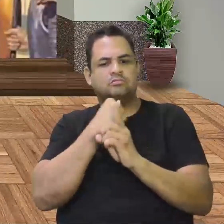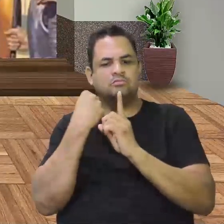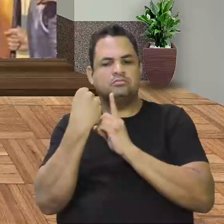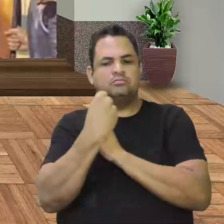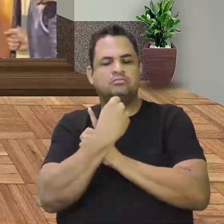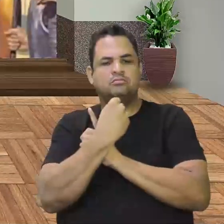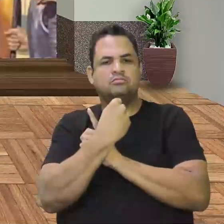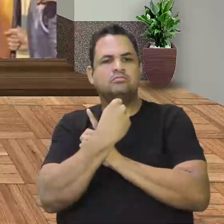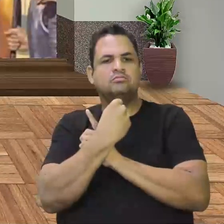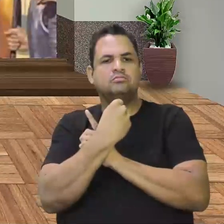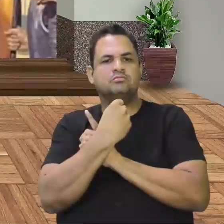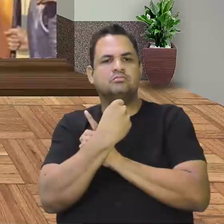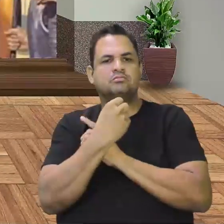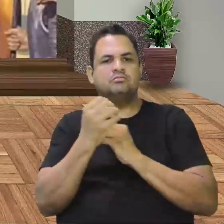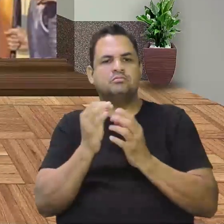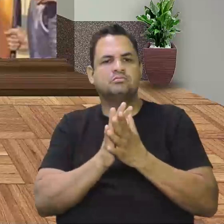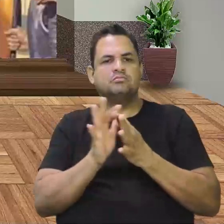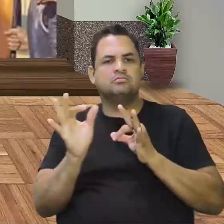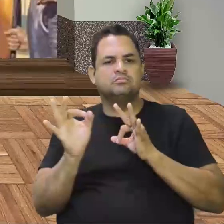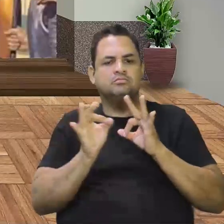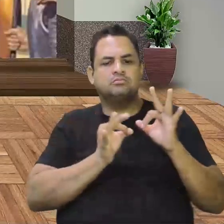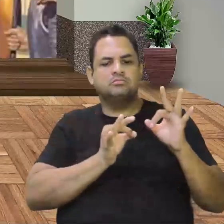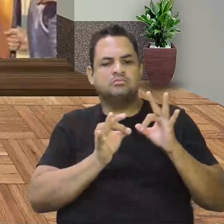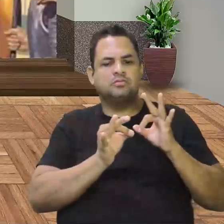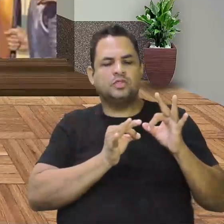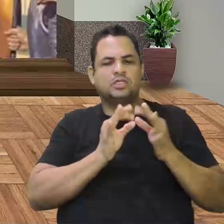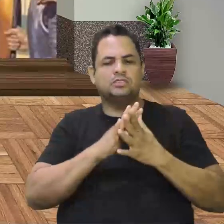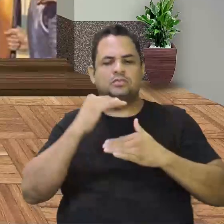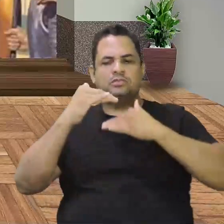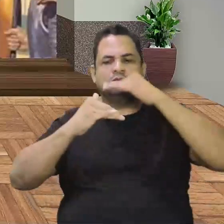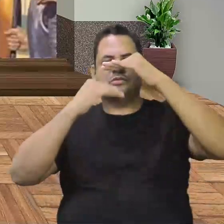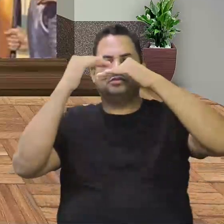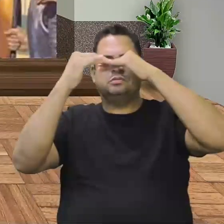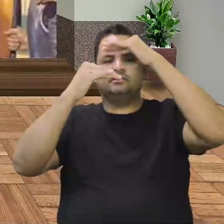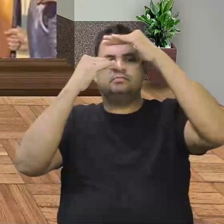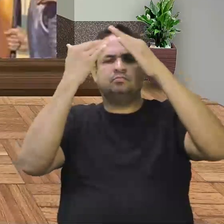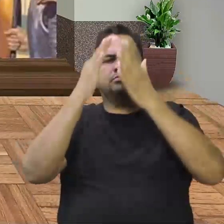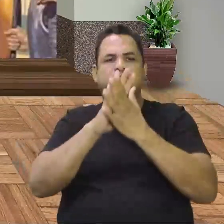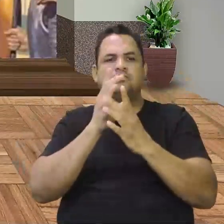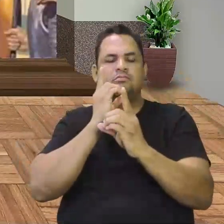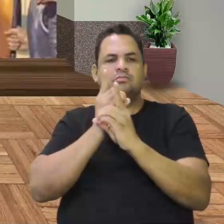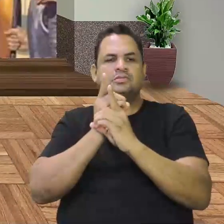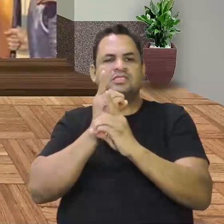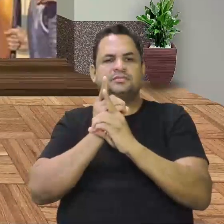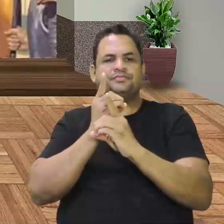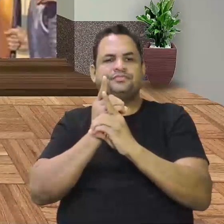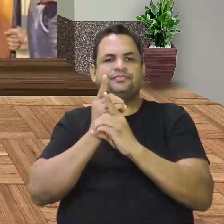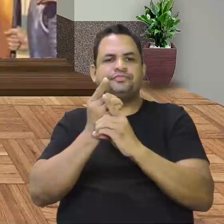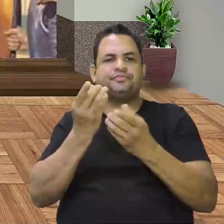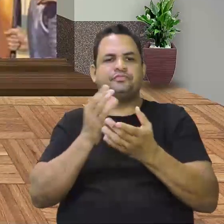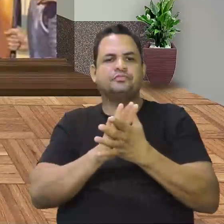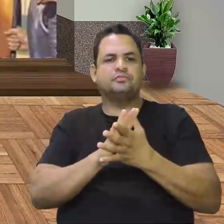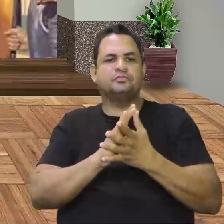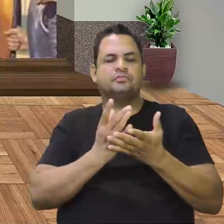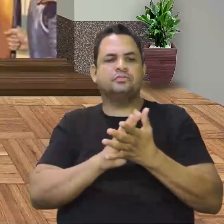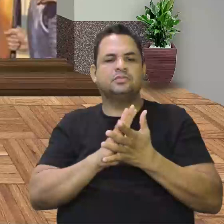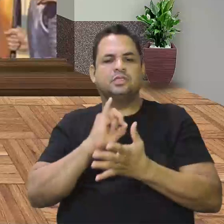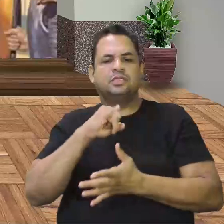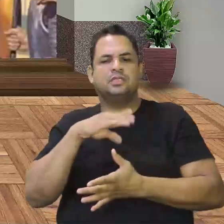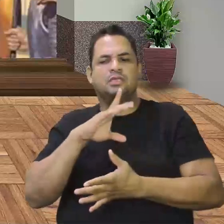altamente desenvolvida. Eles encontram os incas,